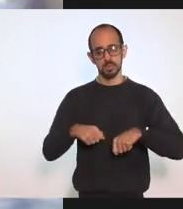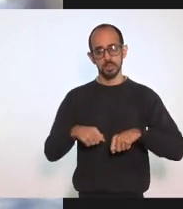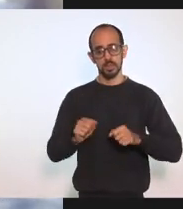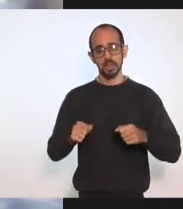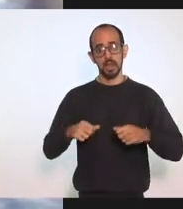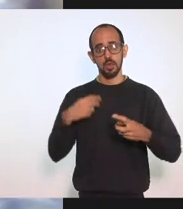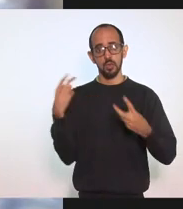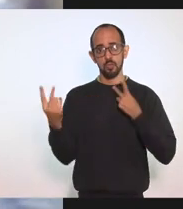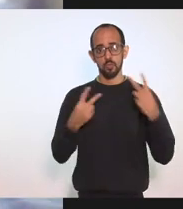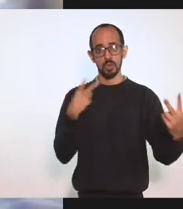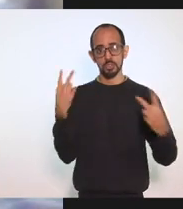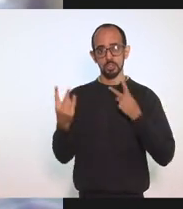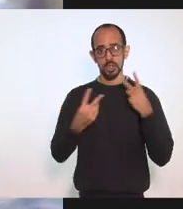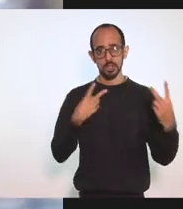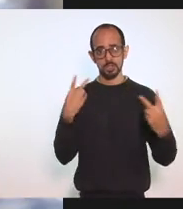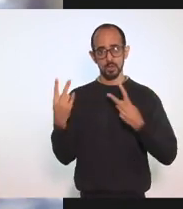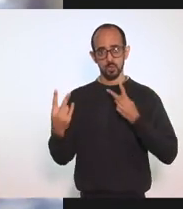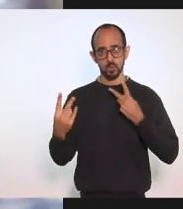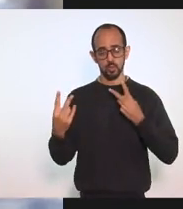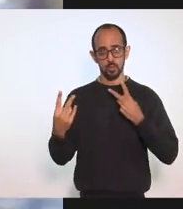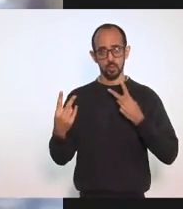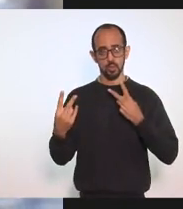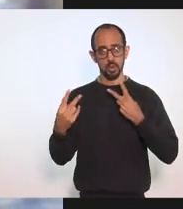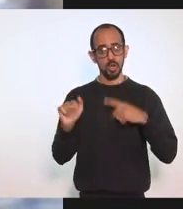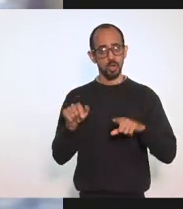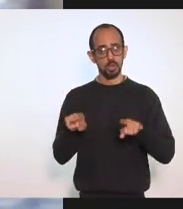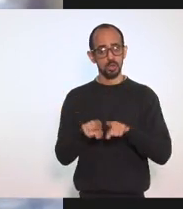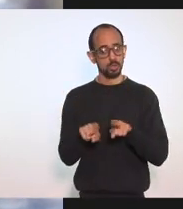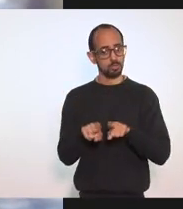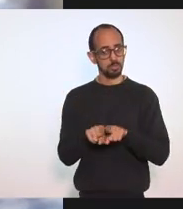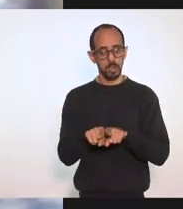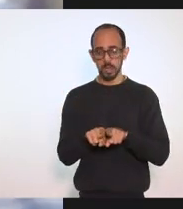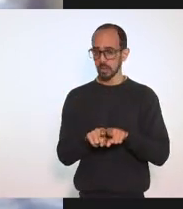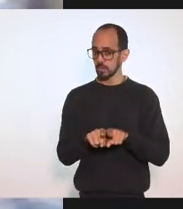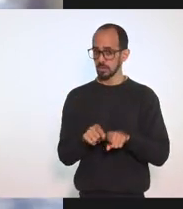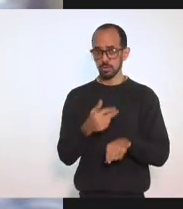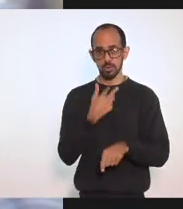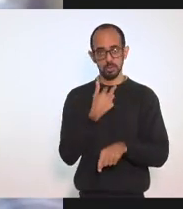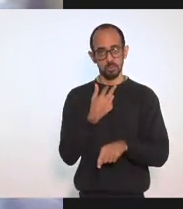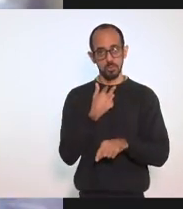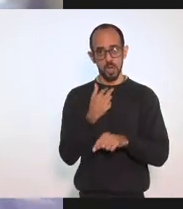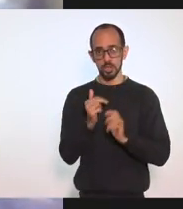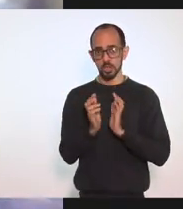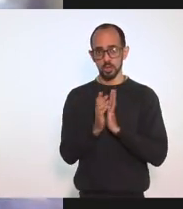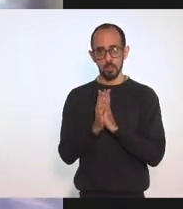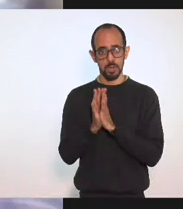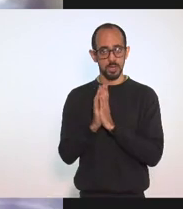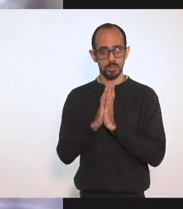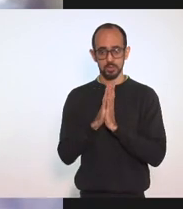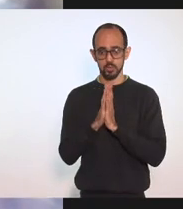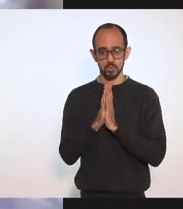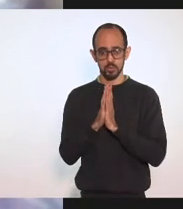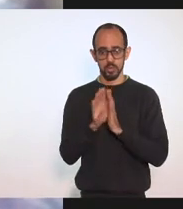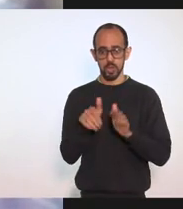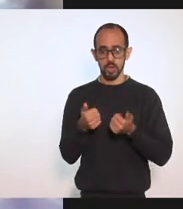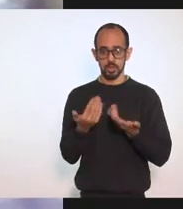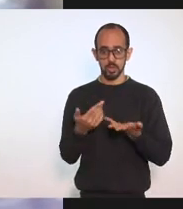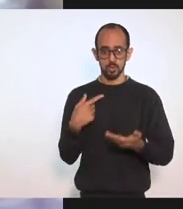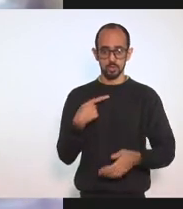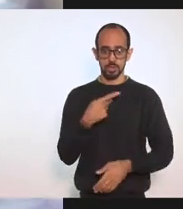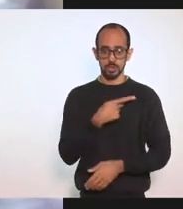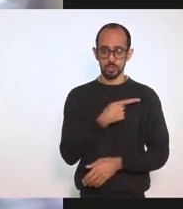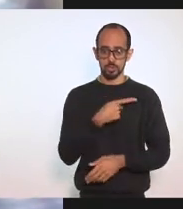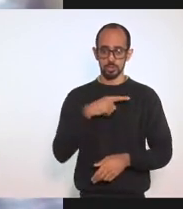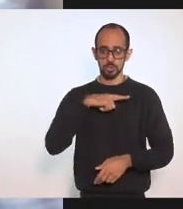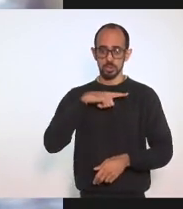ventilado E a gente Não Permite aglomerações Ora Os pastores Eles têm A maior